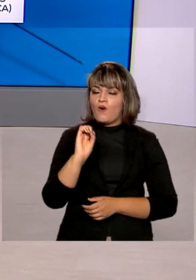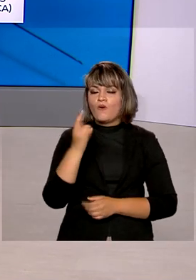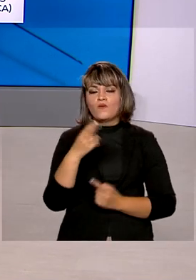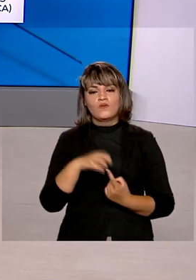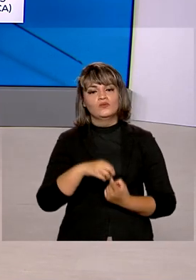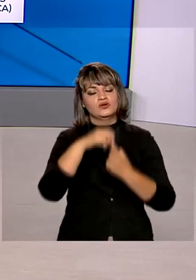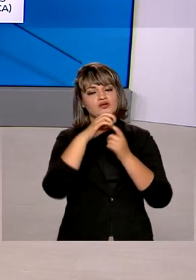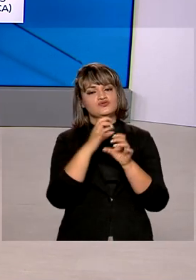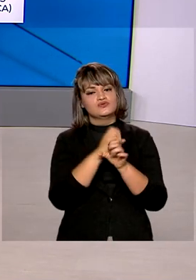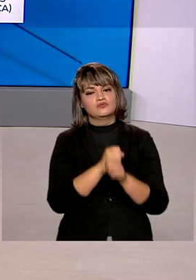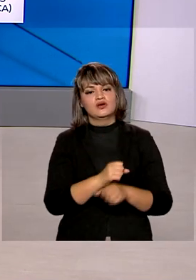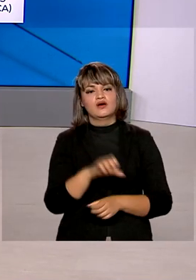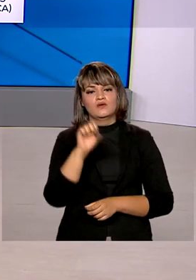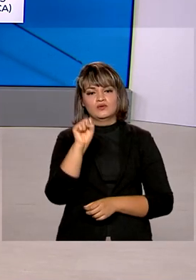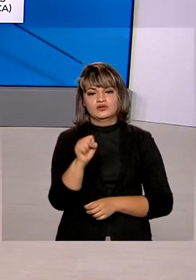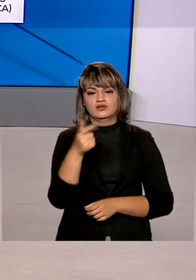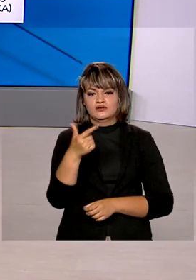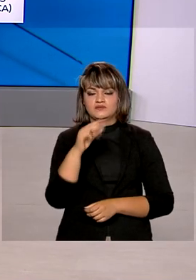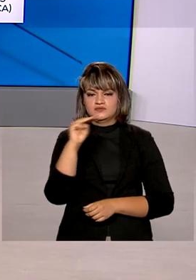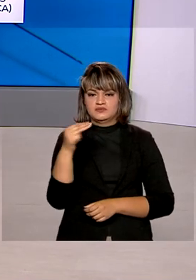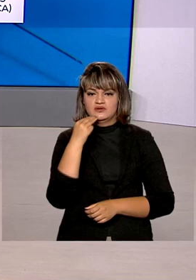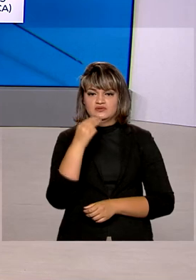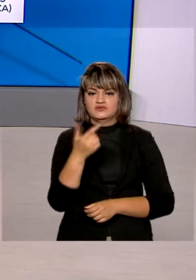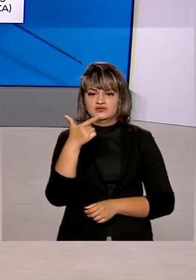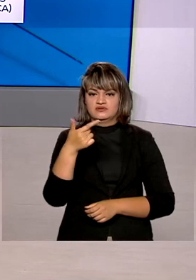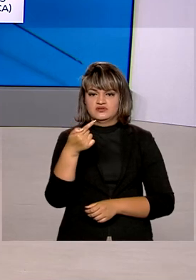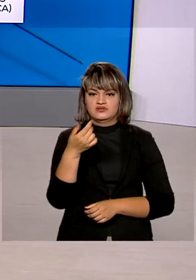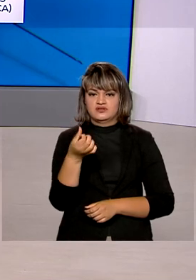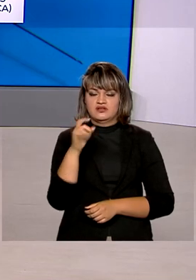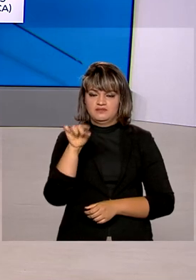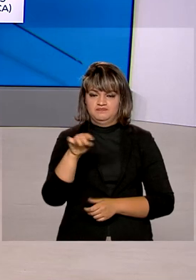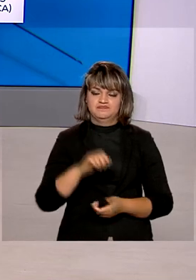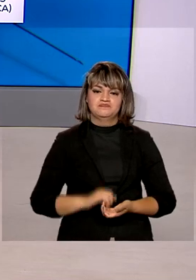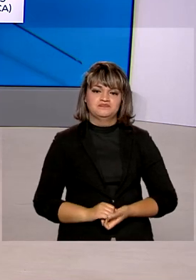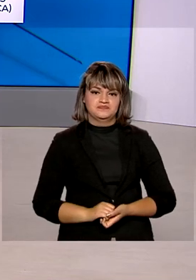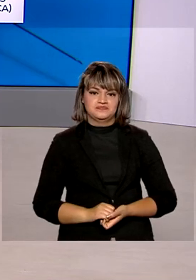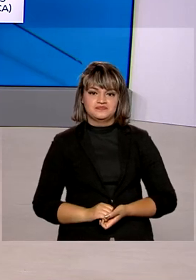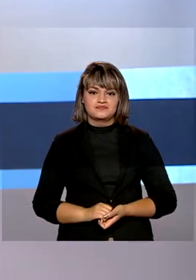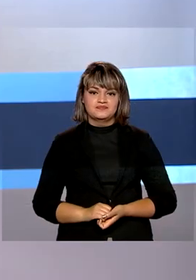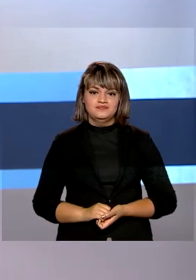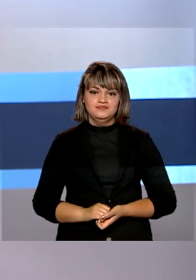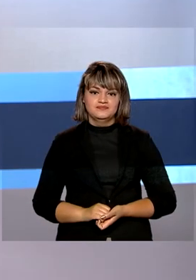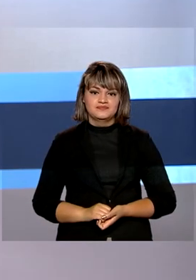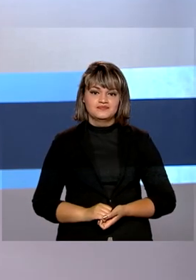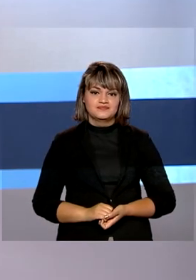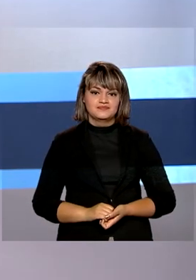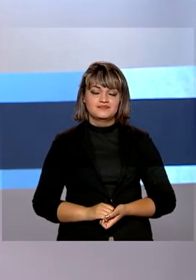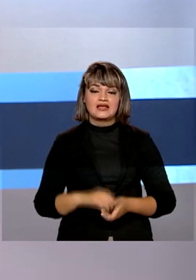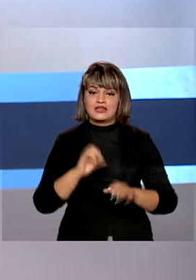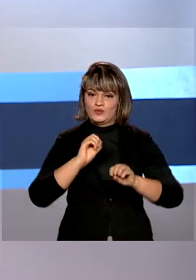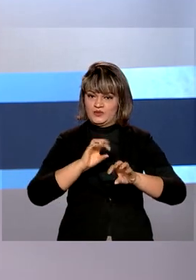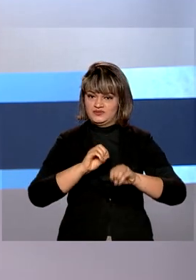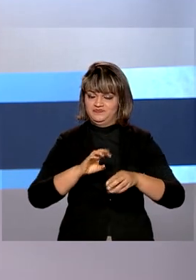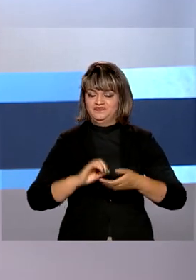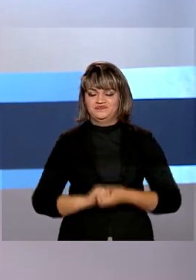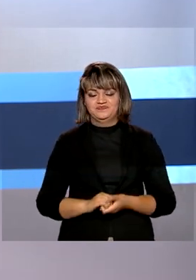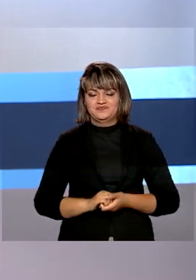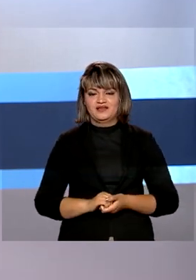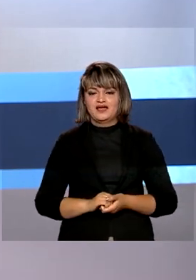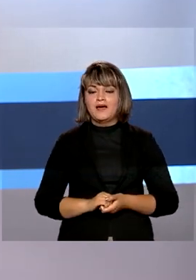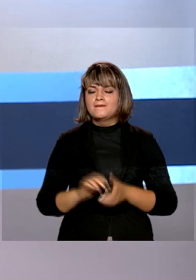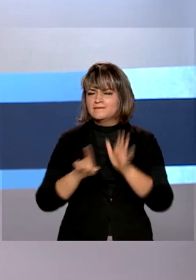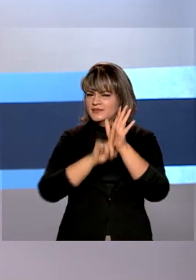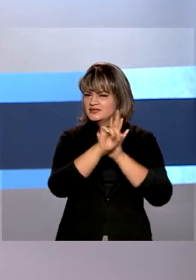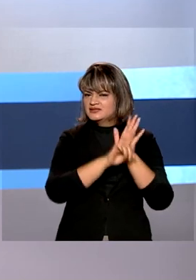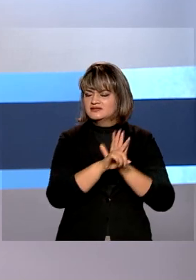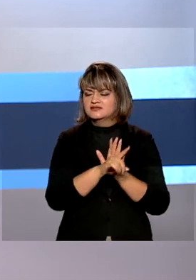a dose única é de 82 milhões 276 mil. Educação. Pesquisas